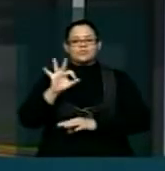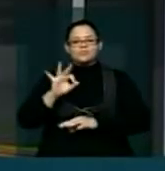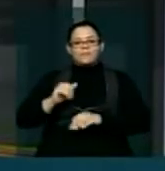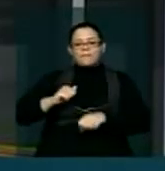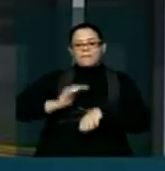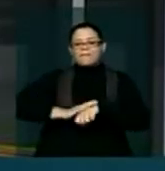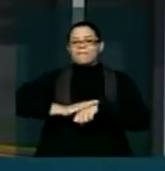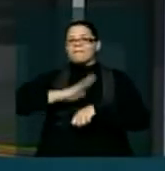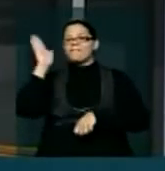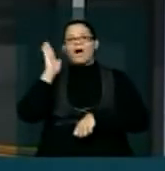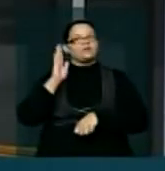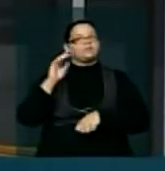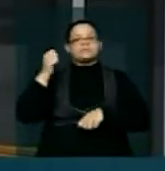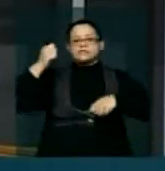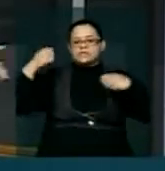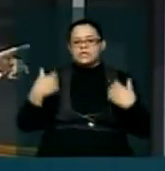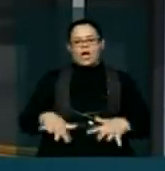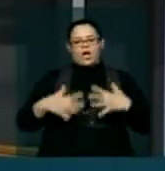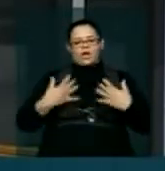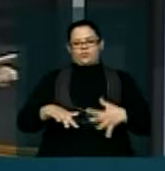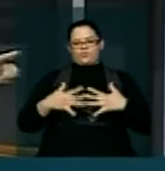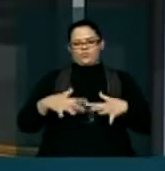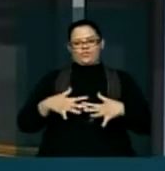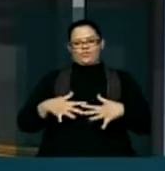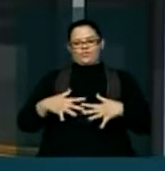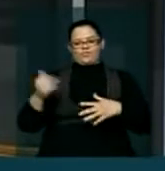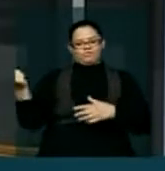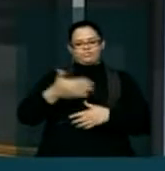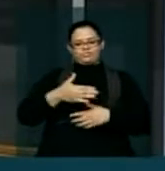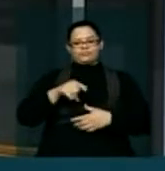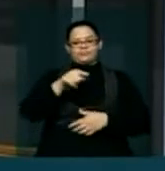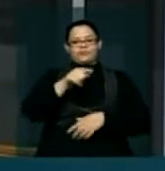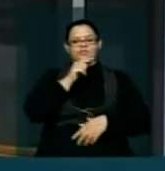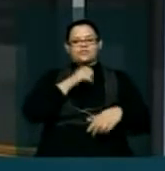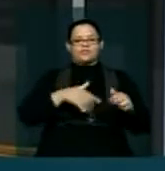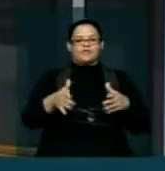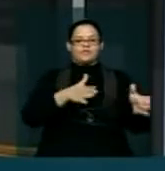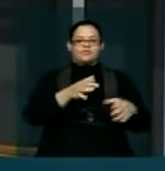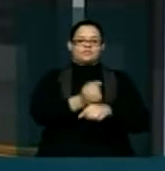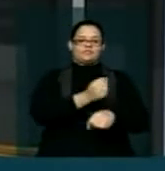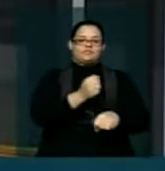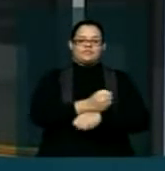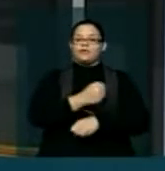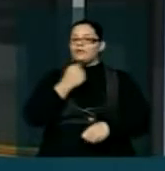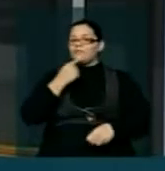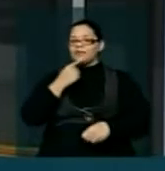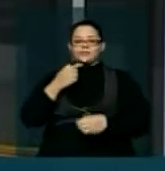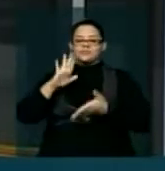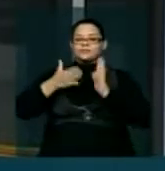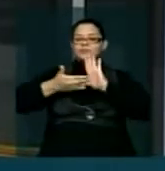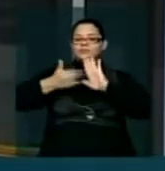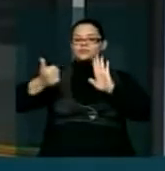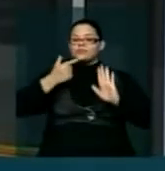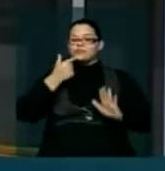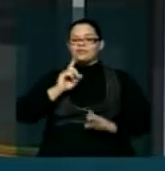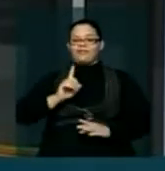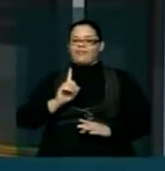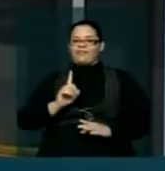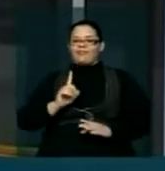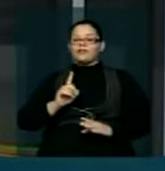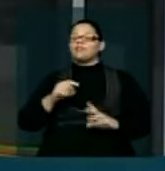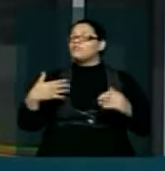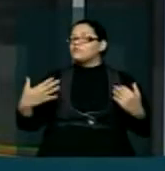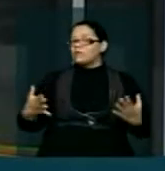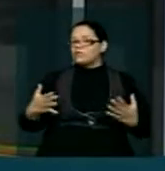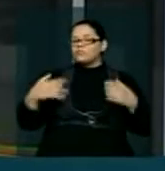custam mais do que a transposição de águas do Rio São Francisco. E nem por isso eles são questionados. É a solução de natureza definitiva para o problema